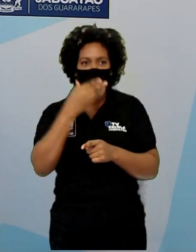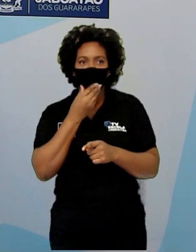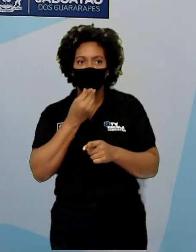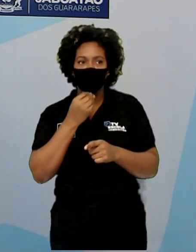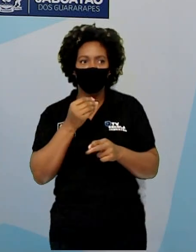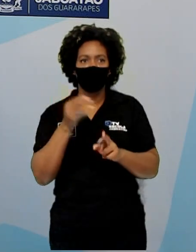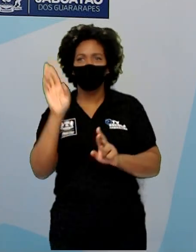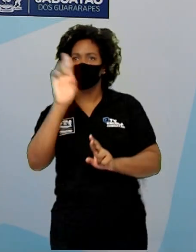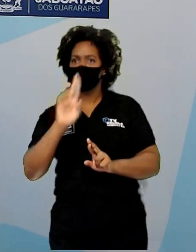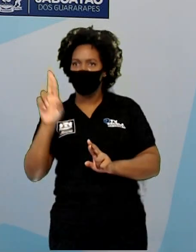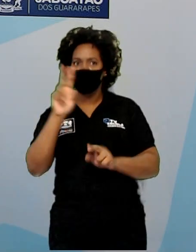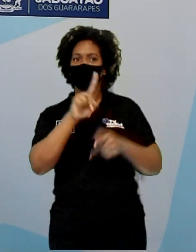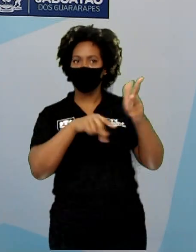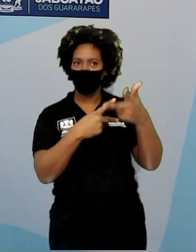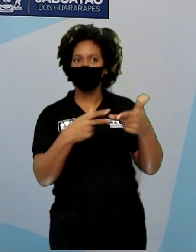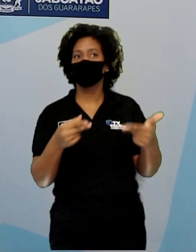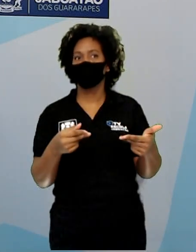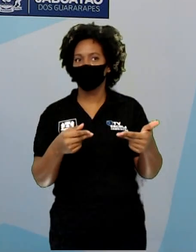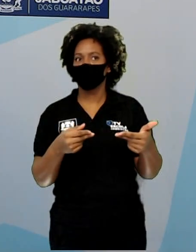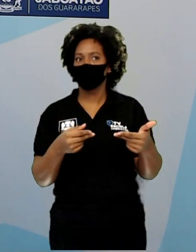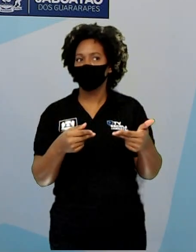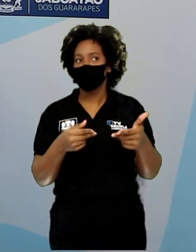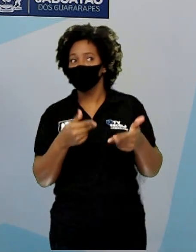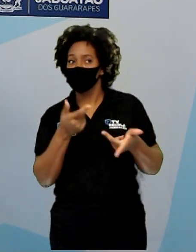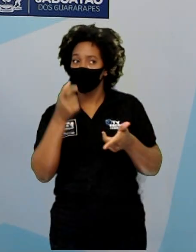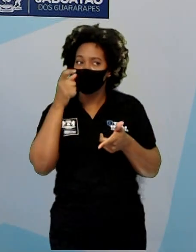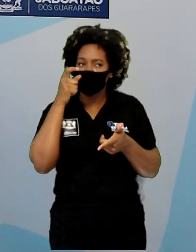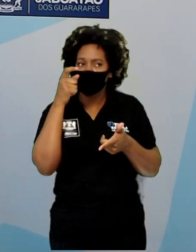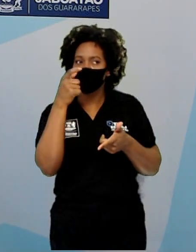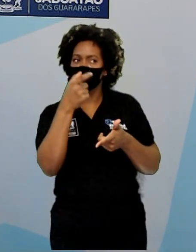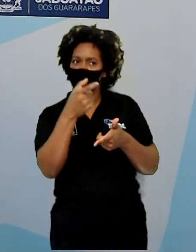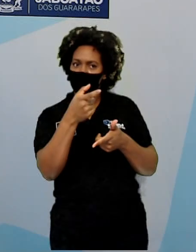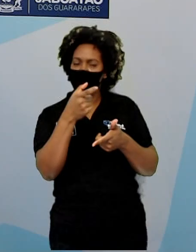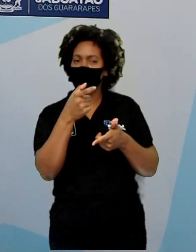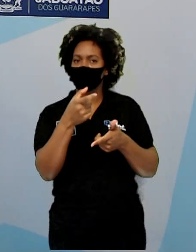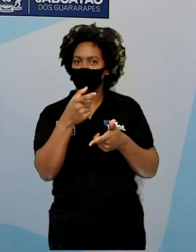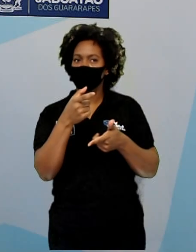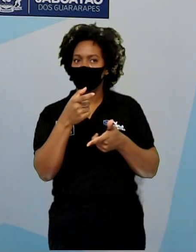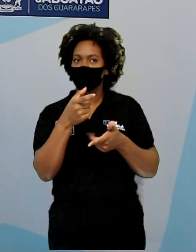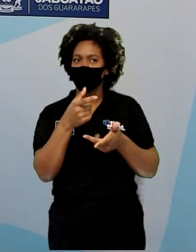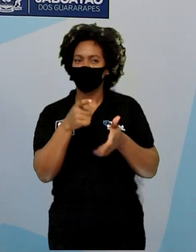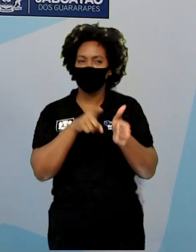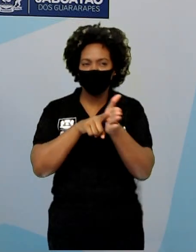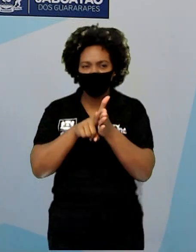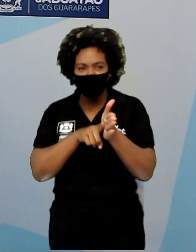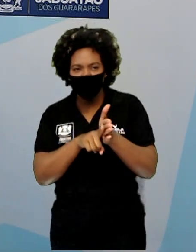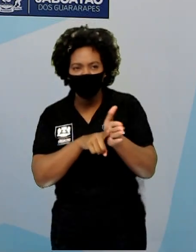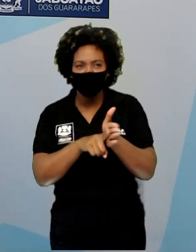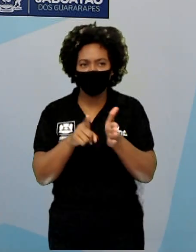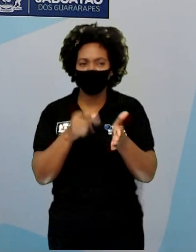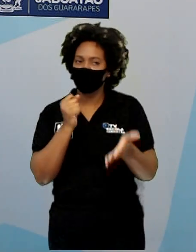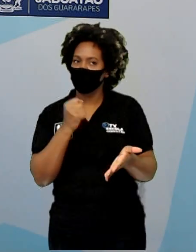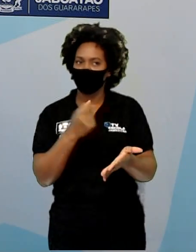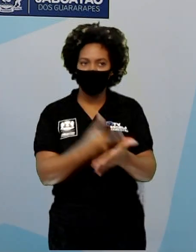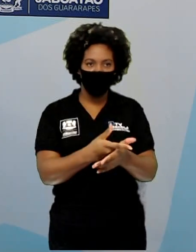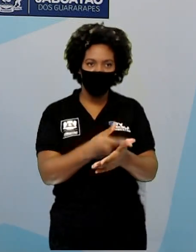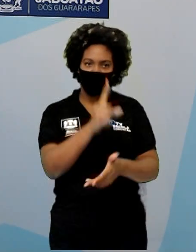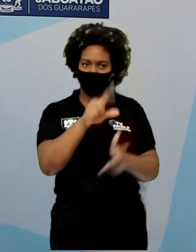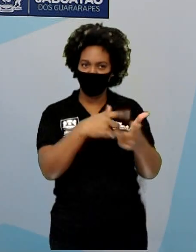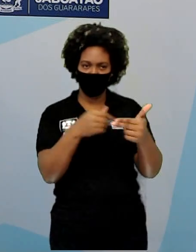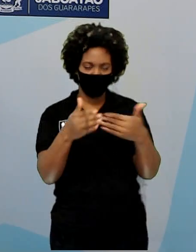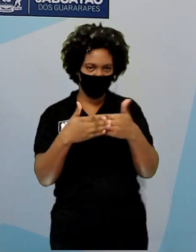usa esses produtos. Então, talvez seja interessante que eu veja quais são os produtos e eu vá lá e compre alguma coisa.